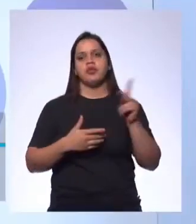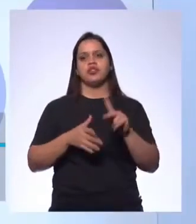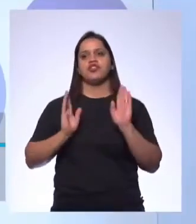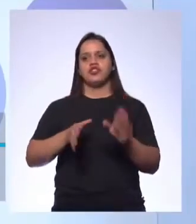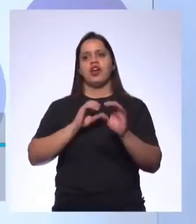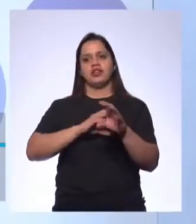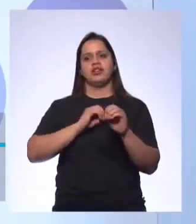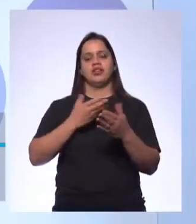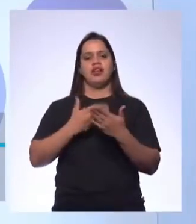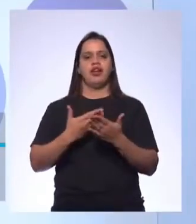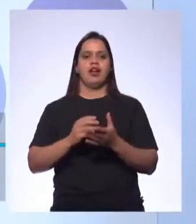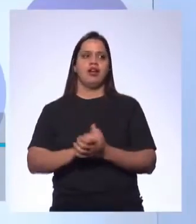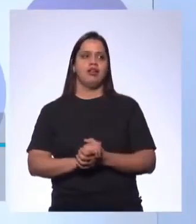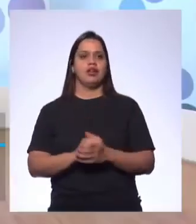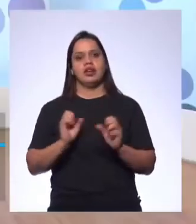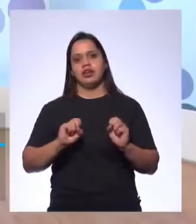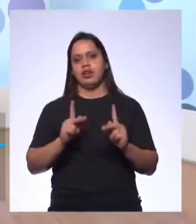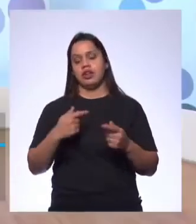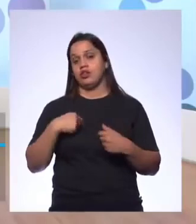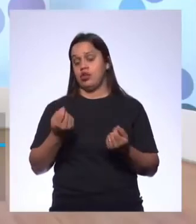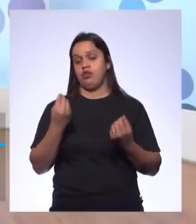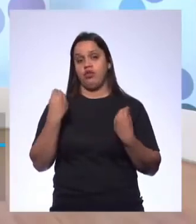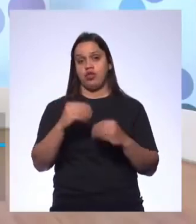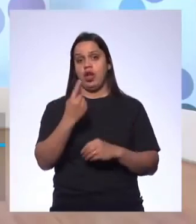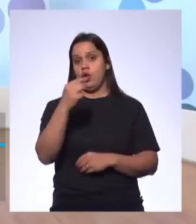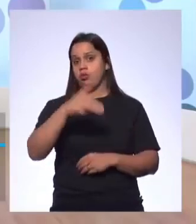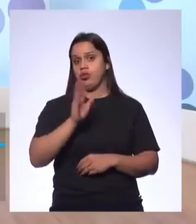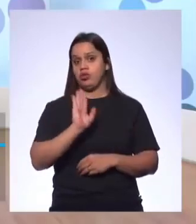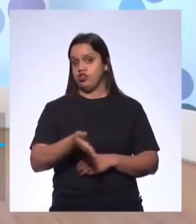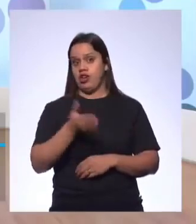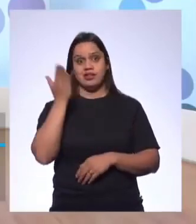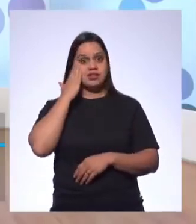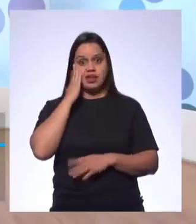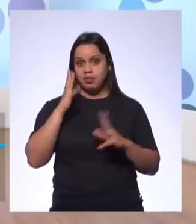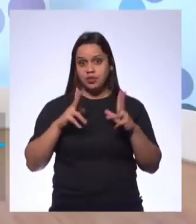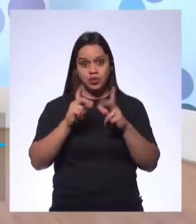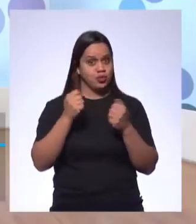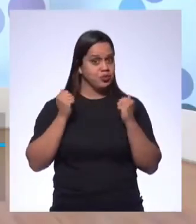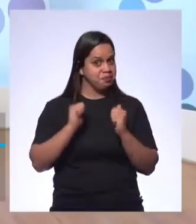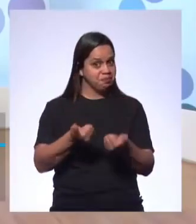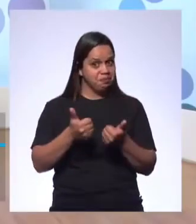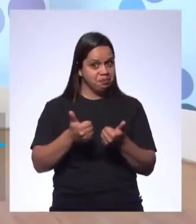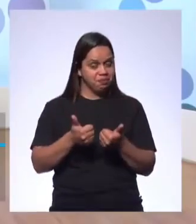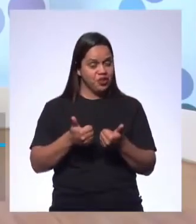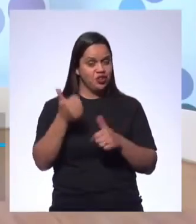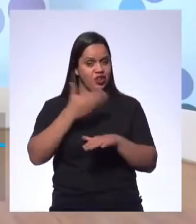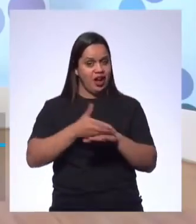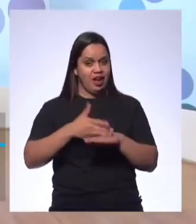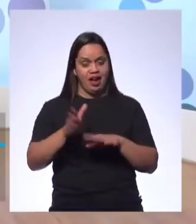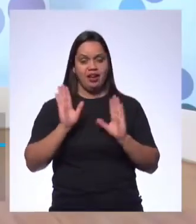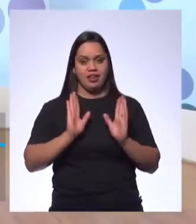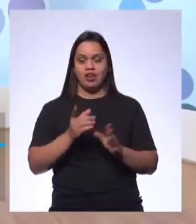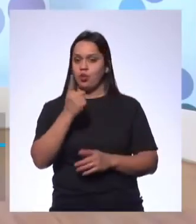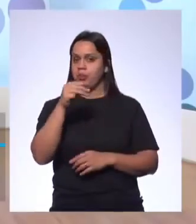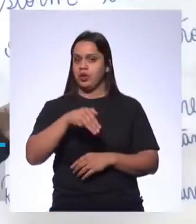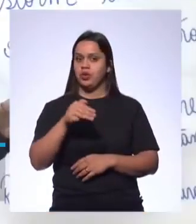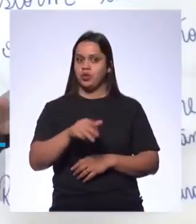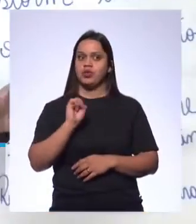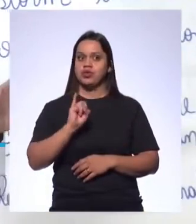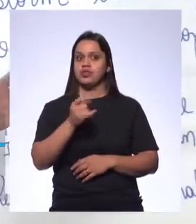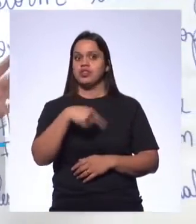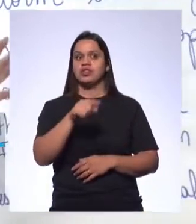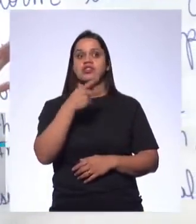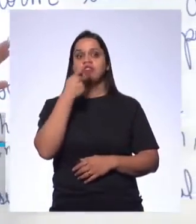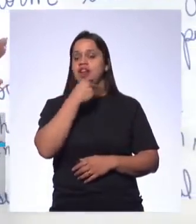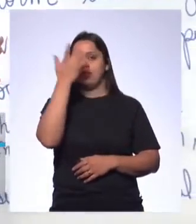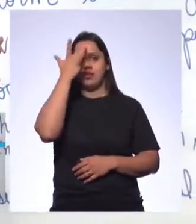passou essa aula. Ah, então eu vou dar só um minuto agora, porque vocês já estão craques, Então, só vou dar um minuto de interação, hein? Se falar que não